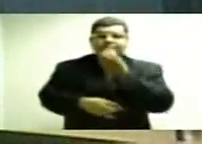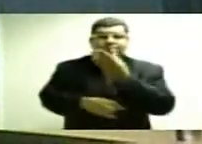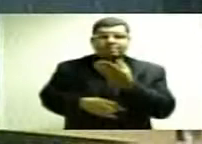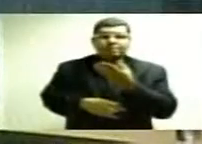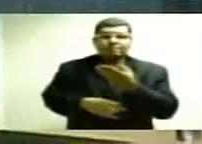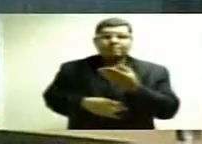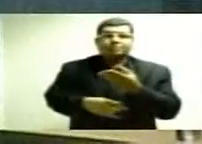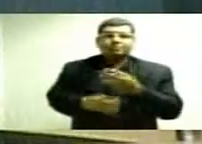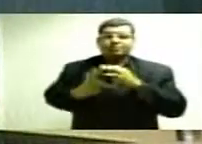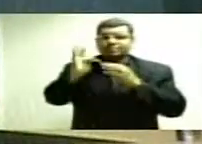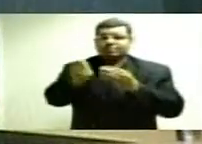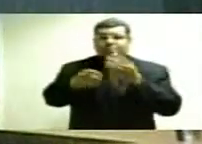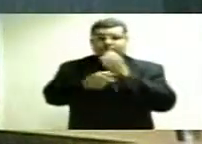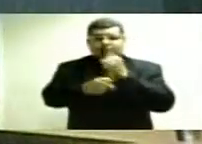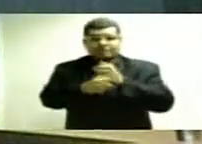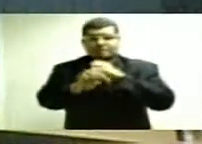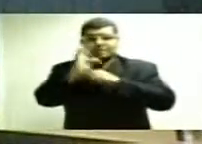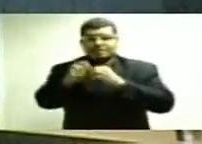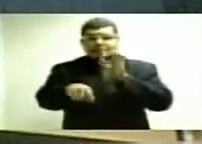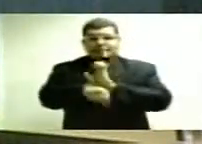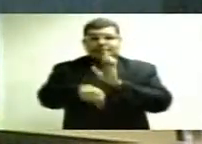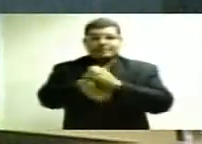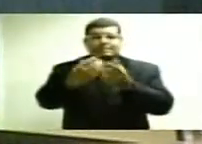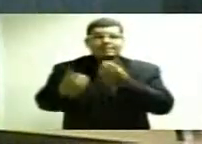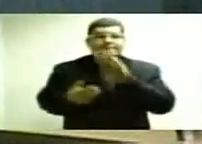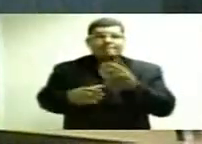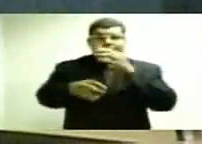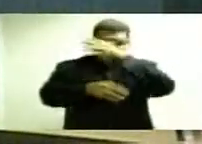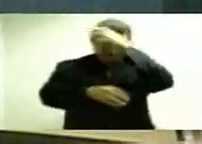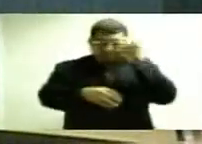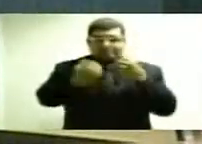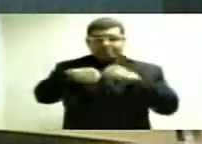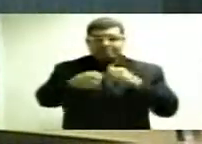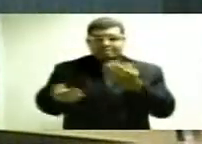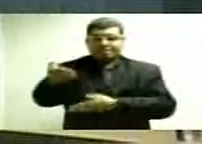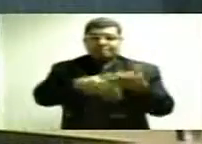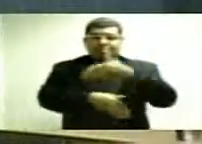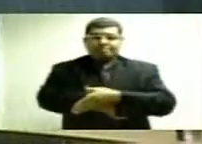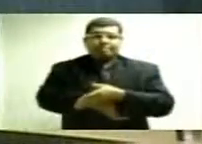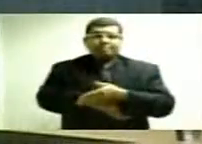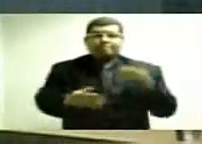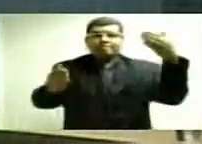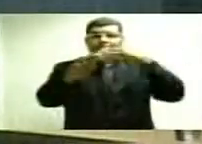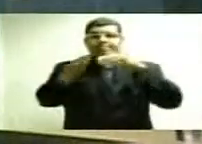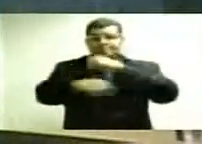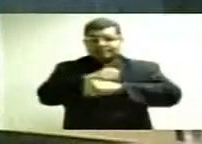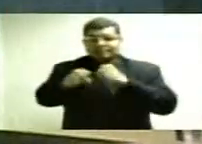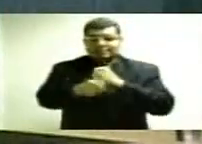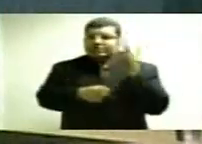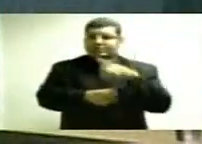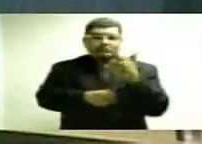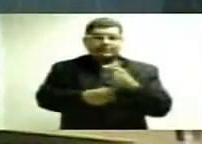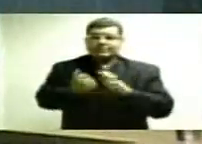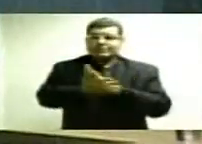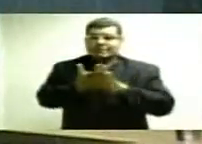na conta geral, no orçamento geral do Estado, o Amazonas Prev, no final do ano, não